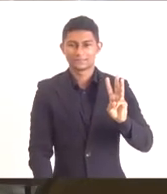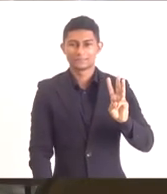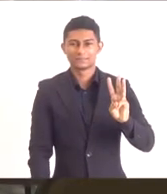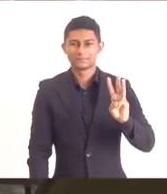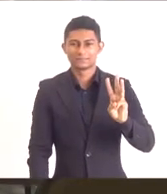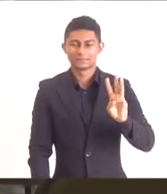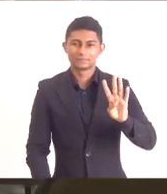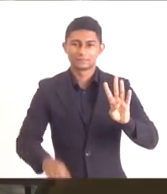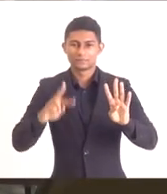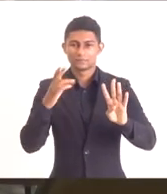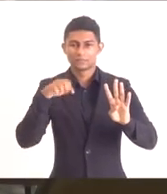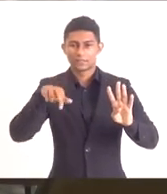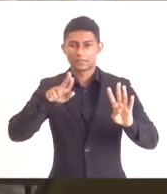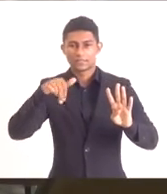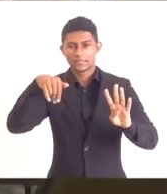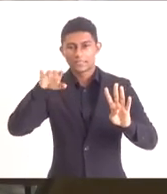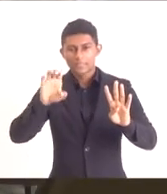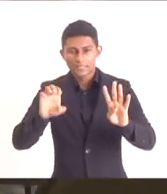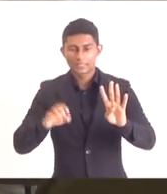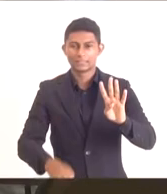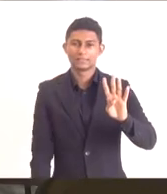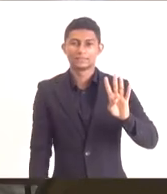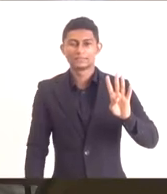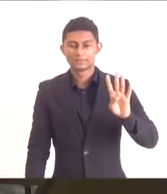o Henrique aqui, o Agdo Henrique,